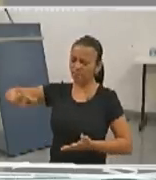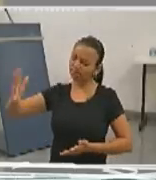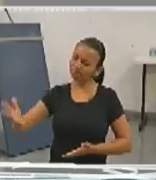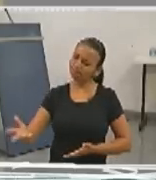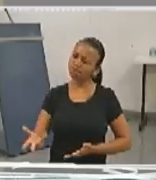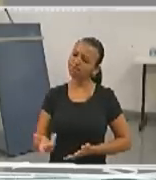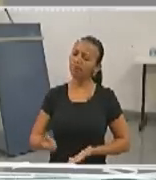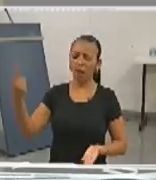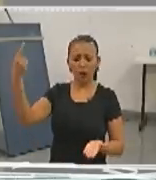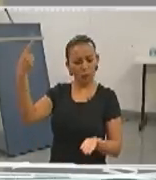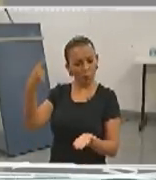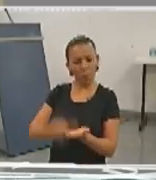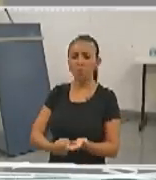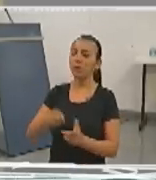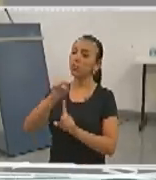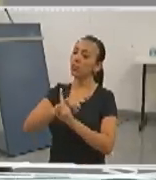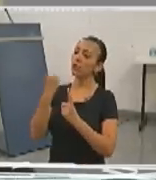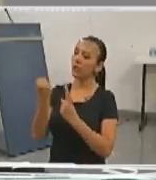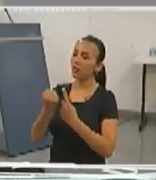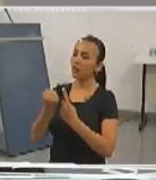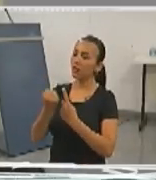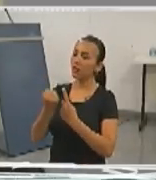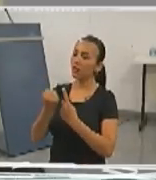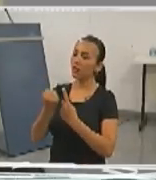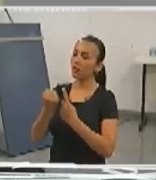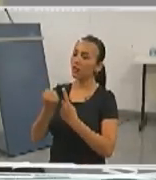e compromisso social. é isso. Obrigado.